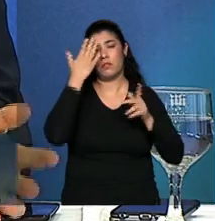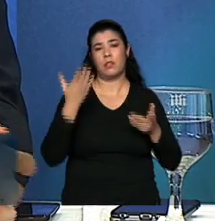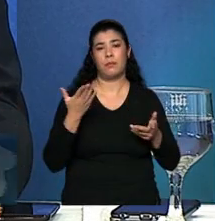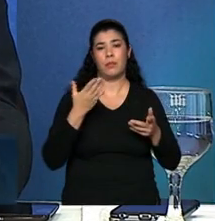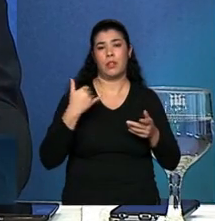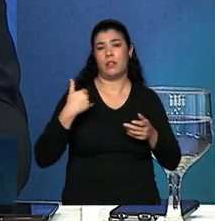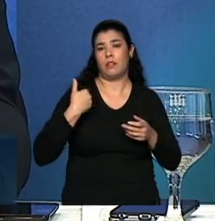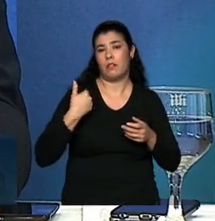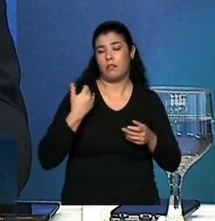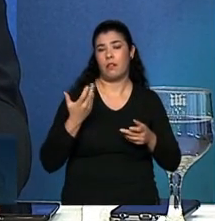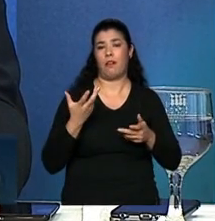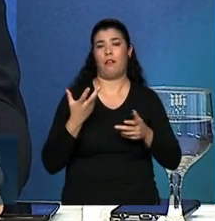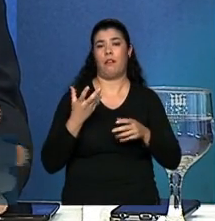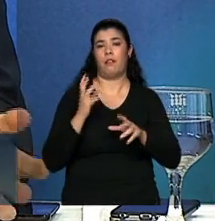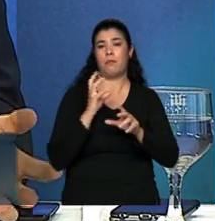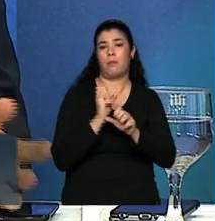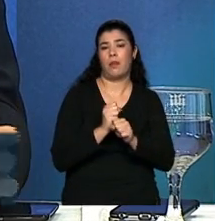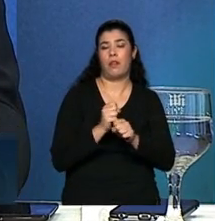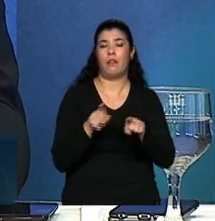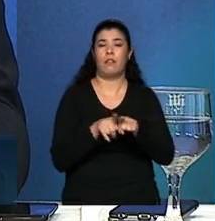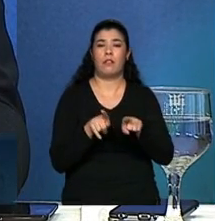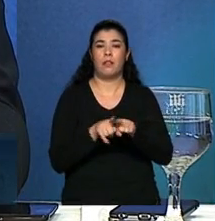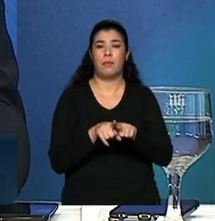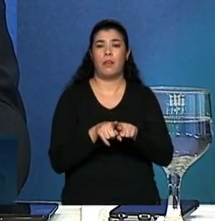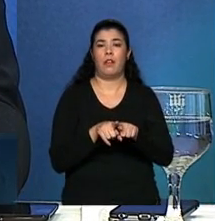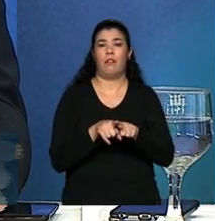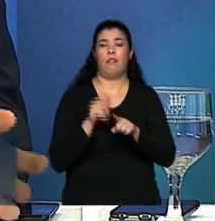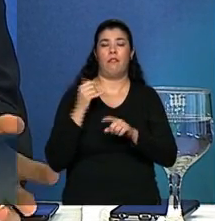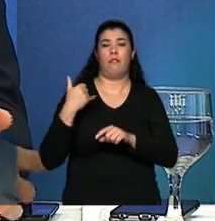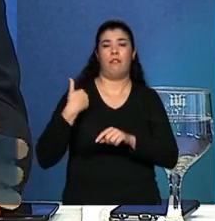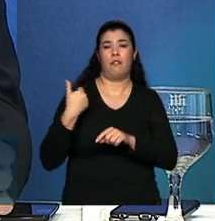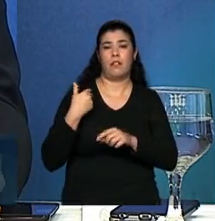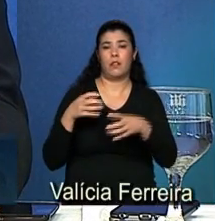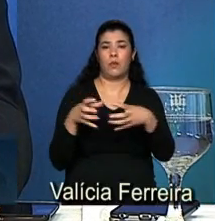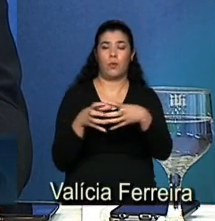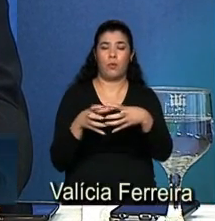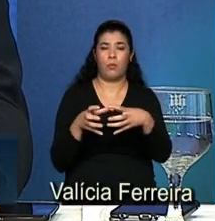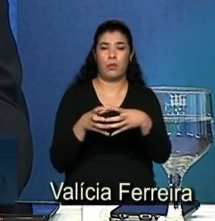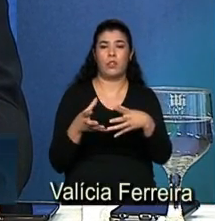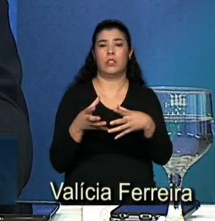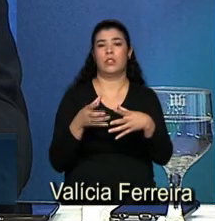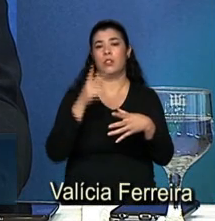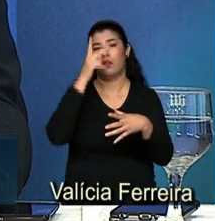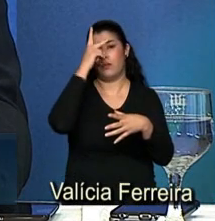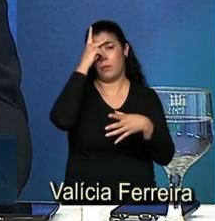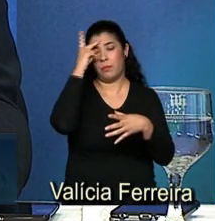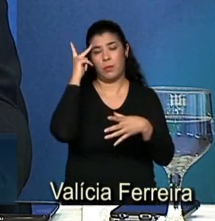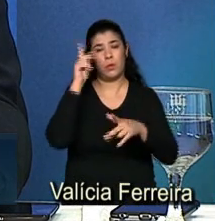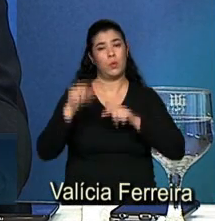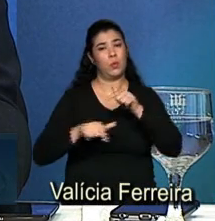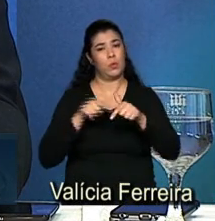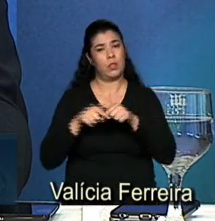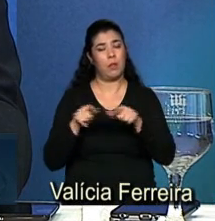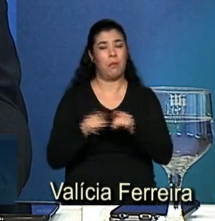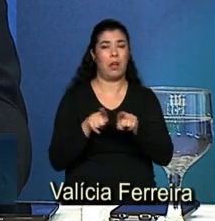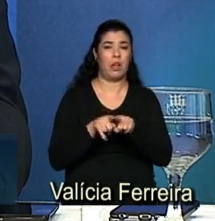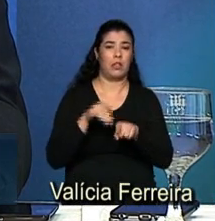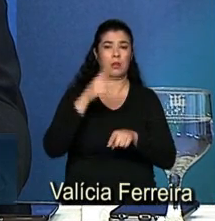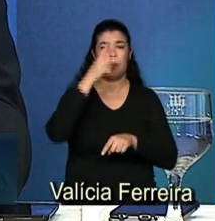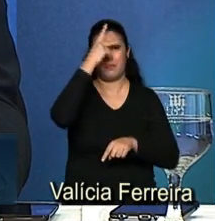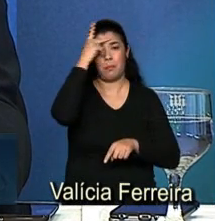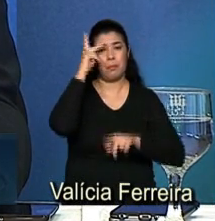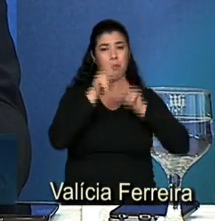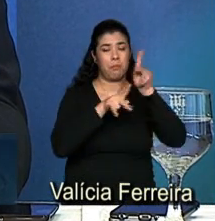da idade média da população a composição da população entre pessoas de idade ativa e idosos. Então esse princípio da progressividade